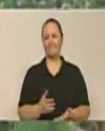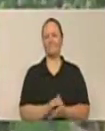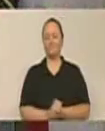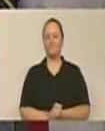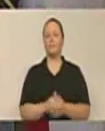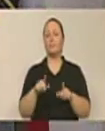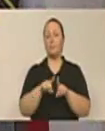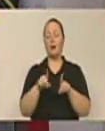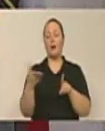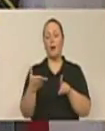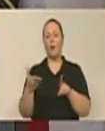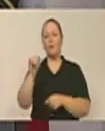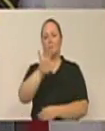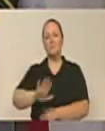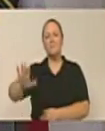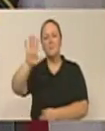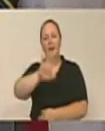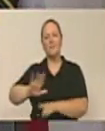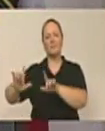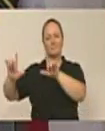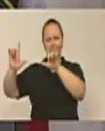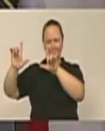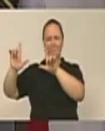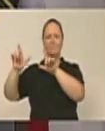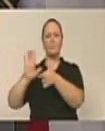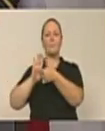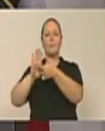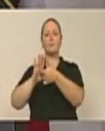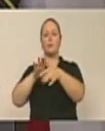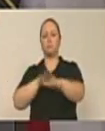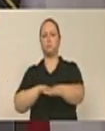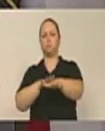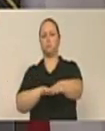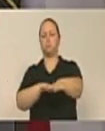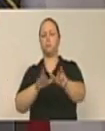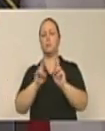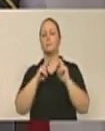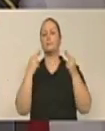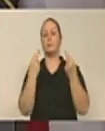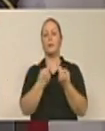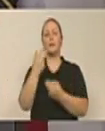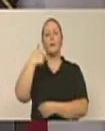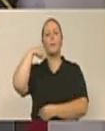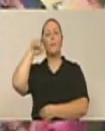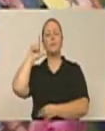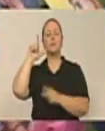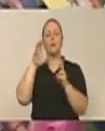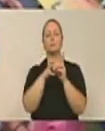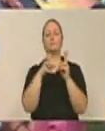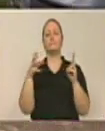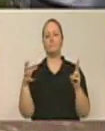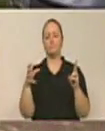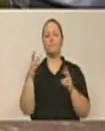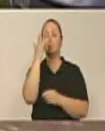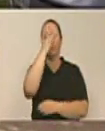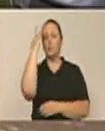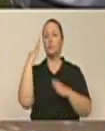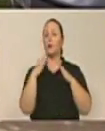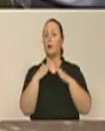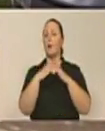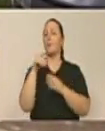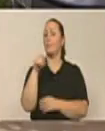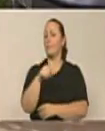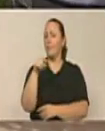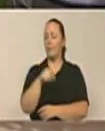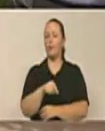imagens da TVL, quero pedir as imagens da TVL, quero falar da manifestação, reunião pública ontem na Velha Grande, onde moradores da rua Emil Vemut e